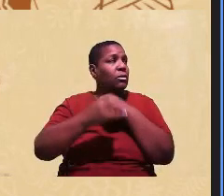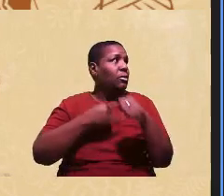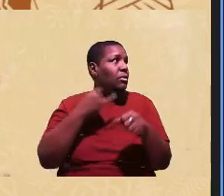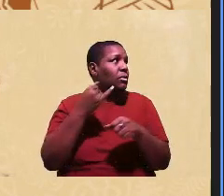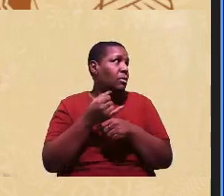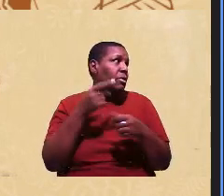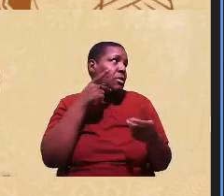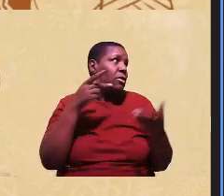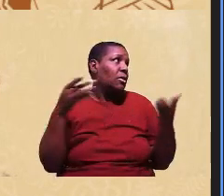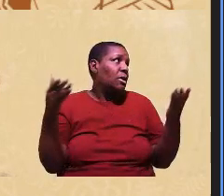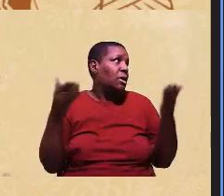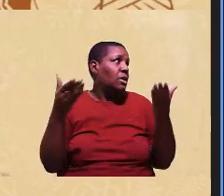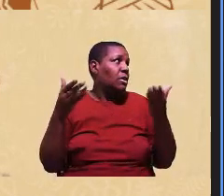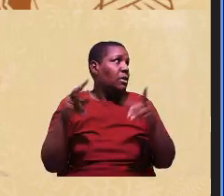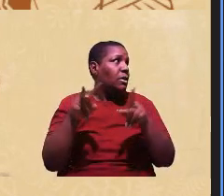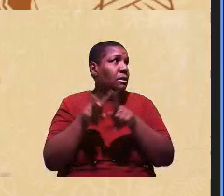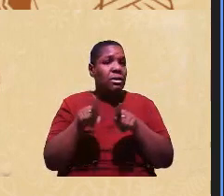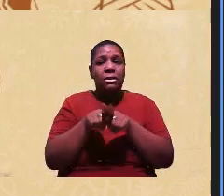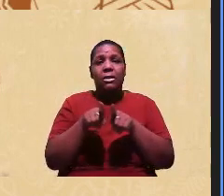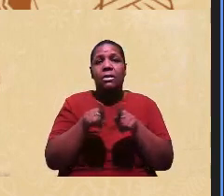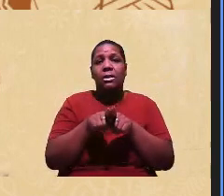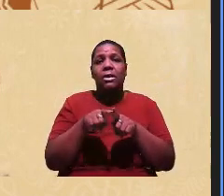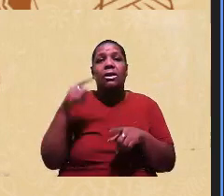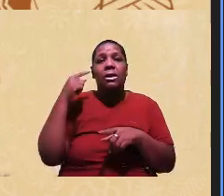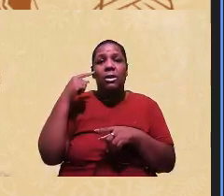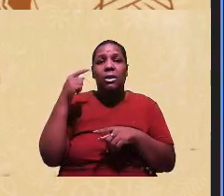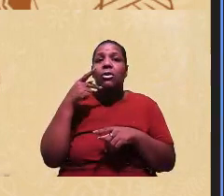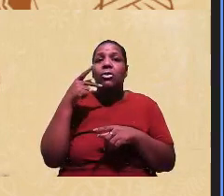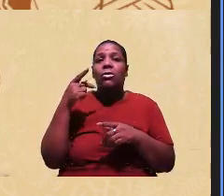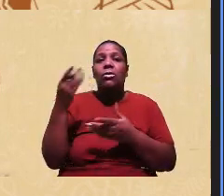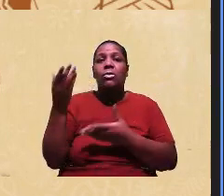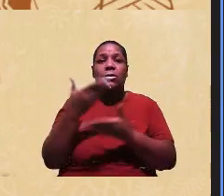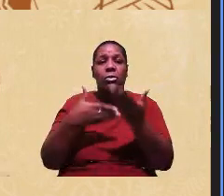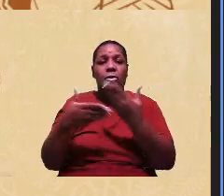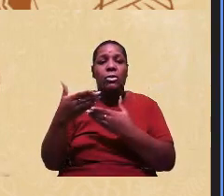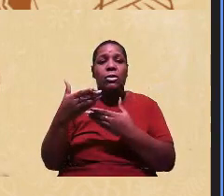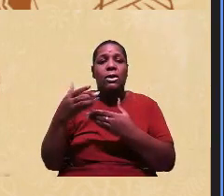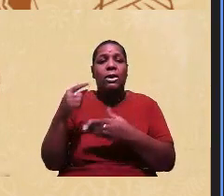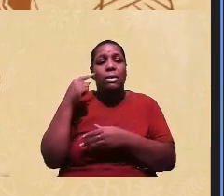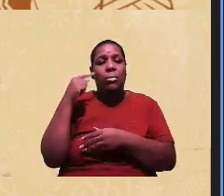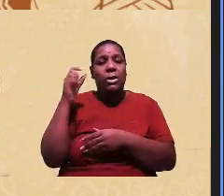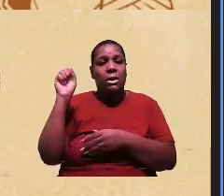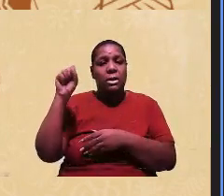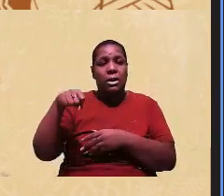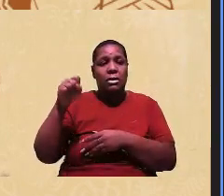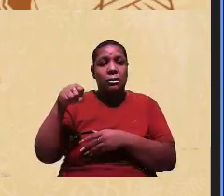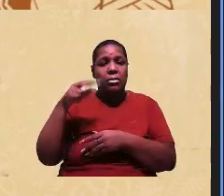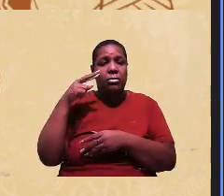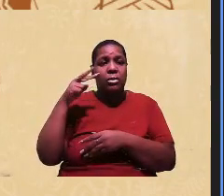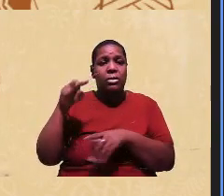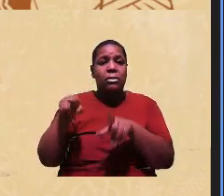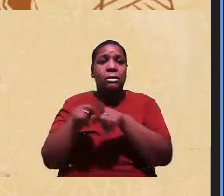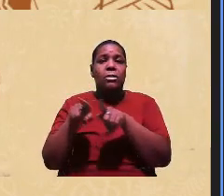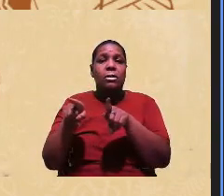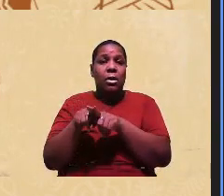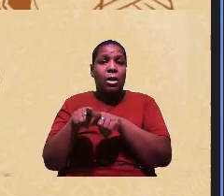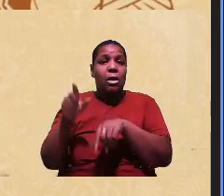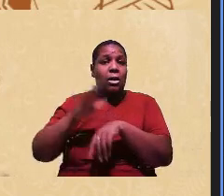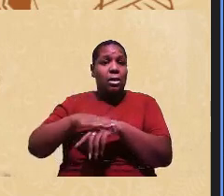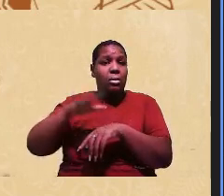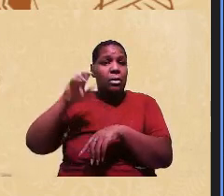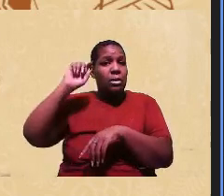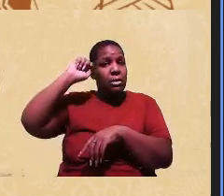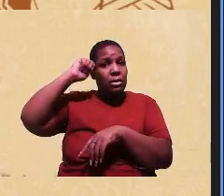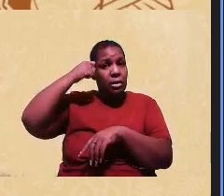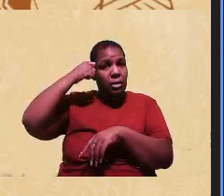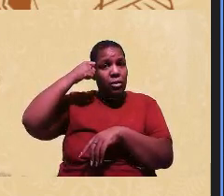psicologia então pra analisar as relações sociais tem alguém agora que é mais negro do que o outro